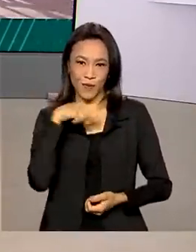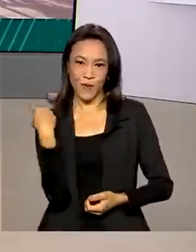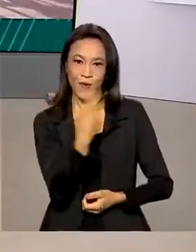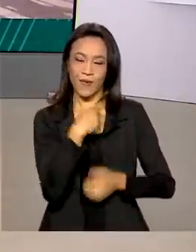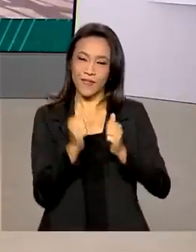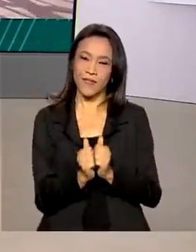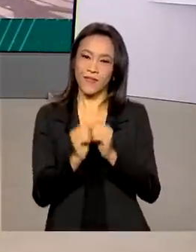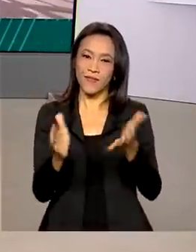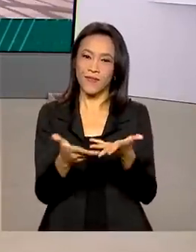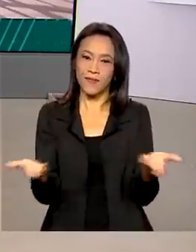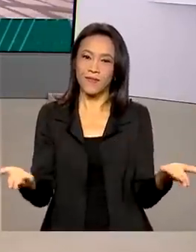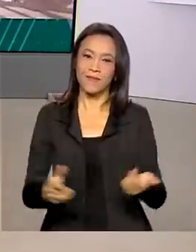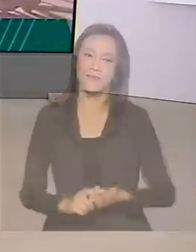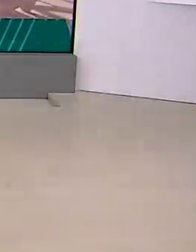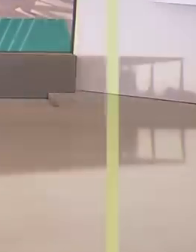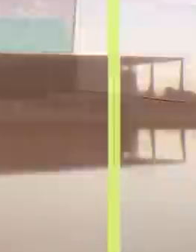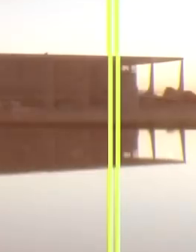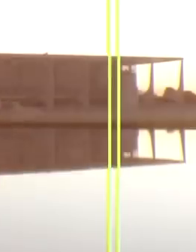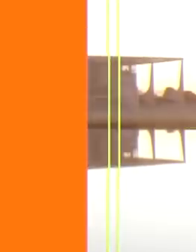Brasil em Dia já está no ar.